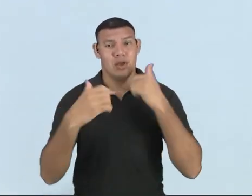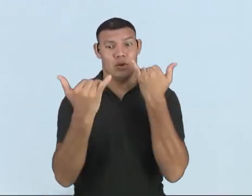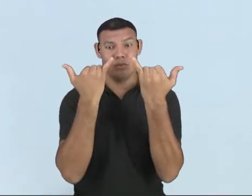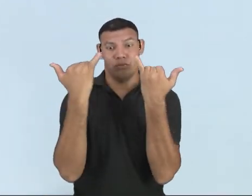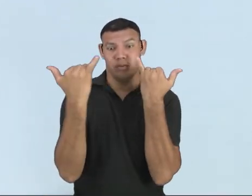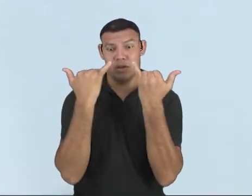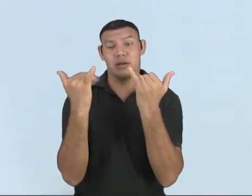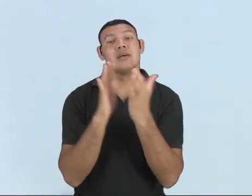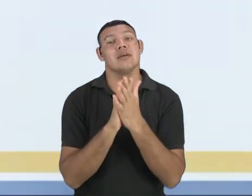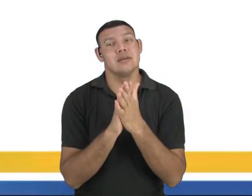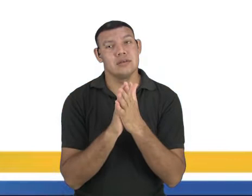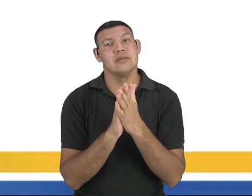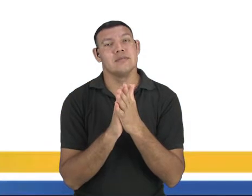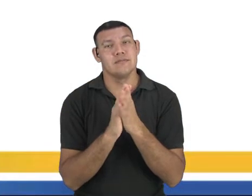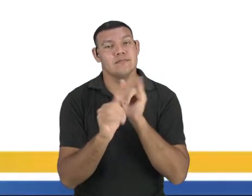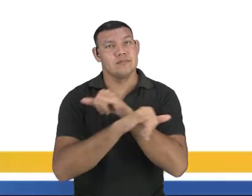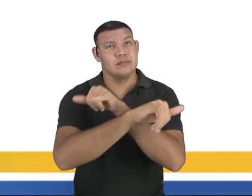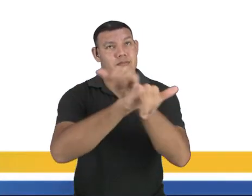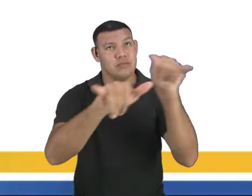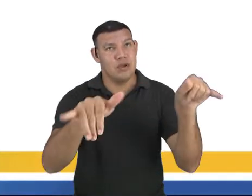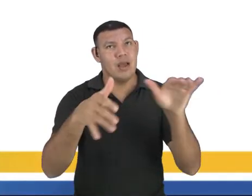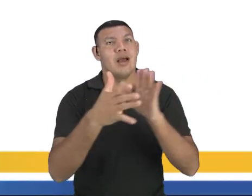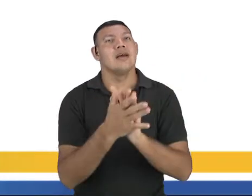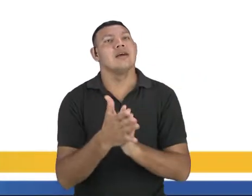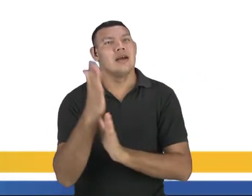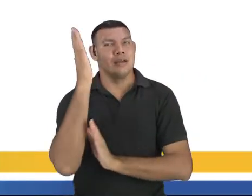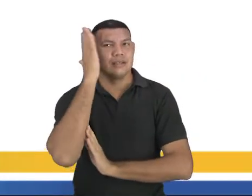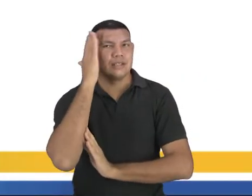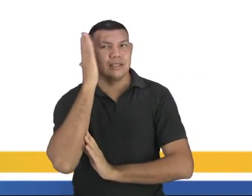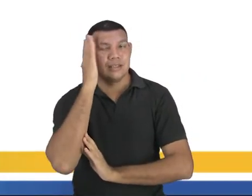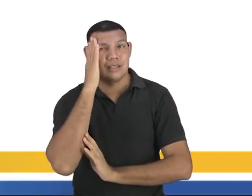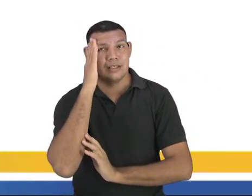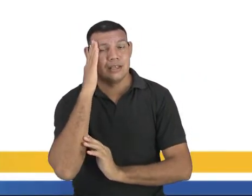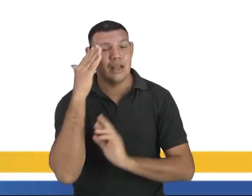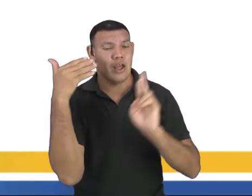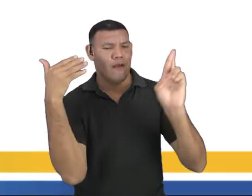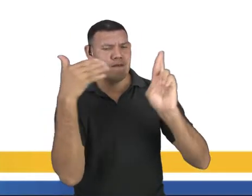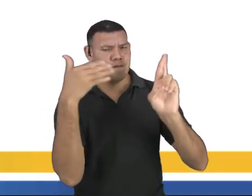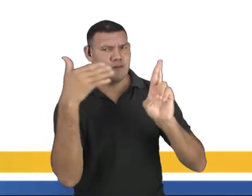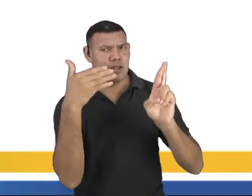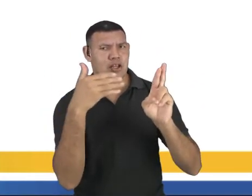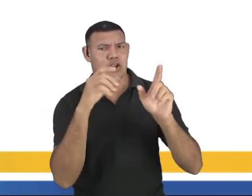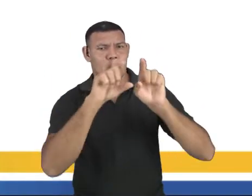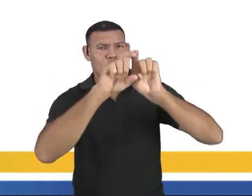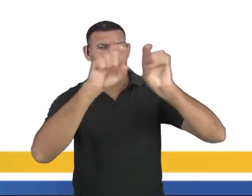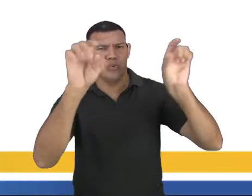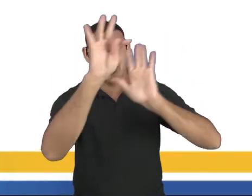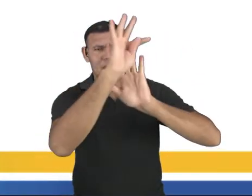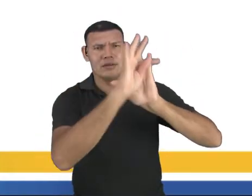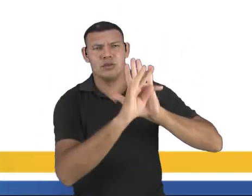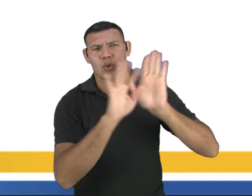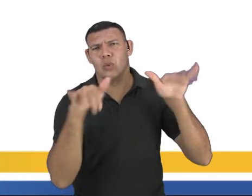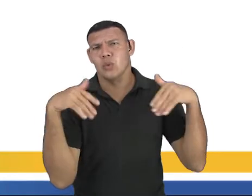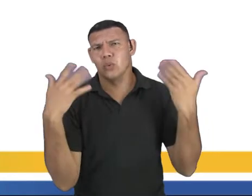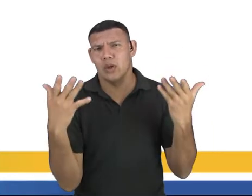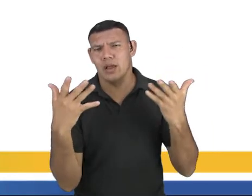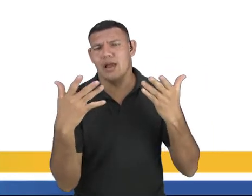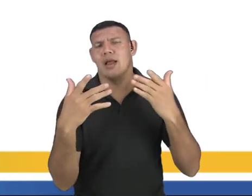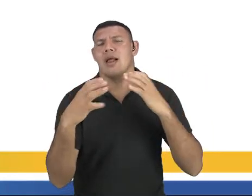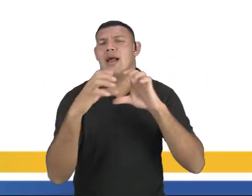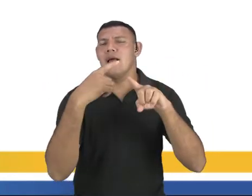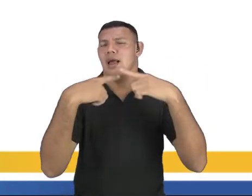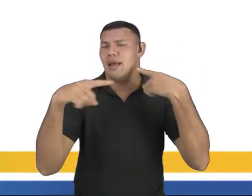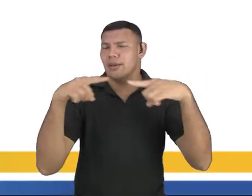que ele traz, então eu vou saber do que se trata o texto, sem só de olhar a música e o